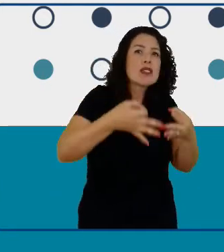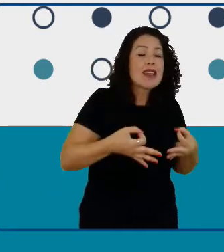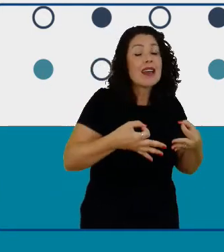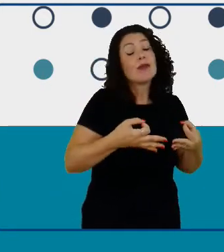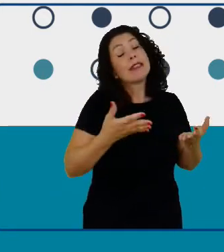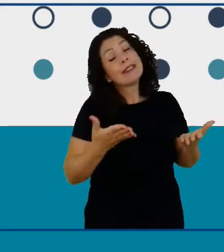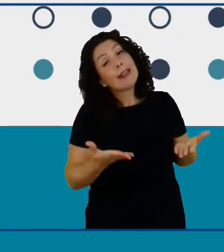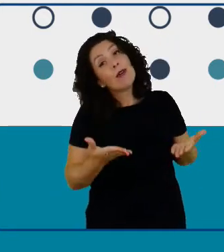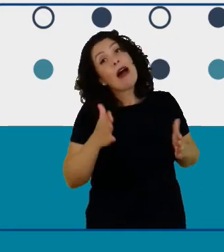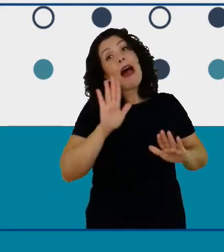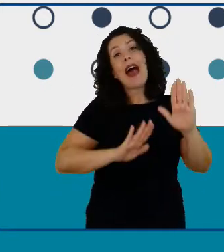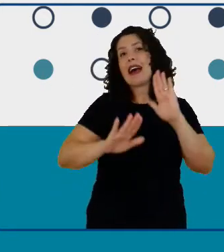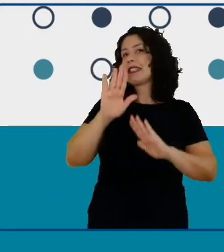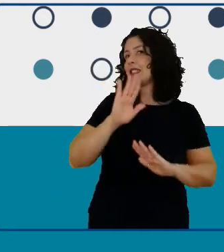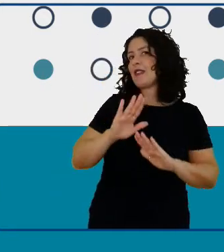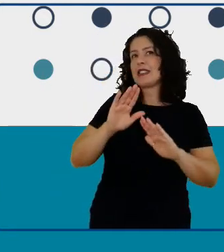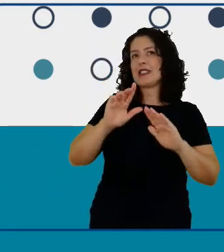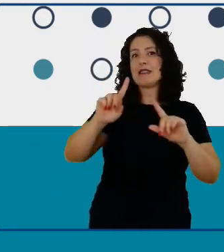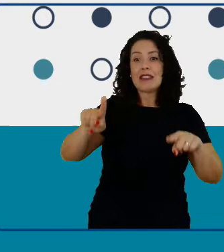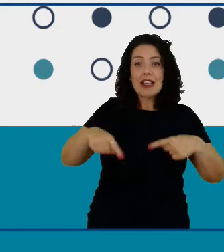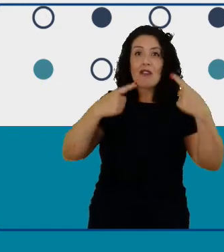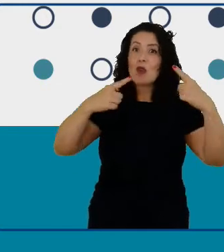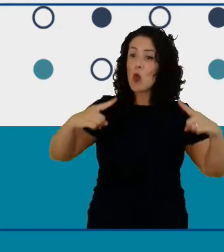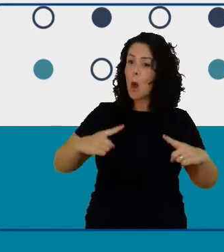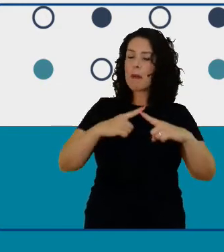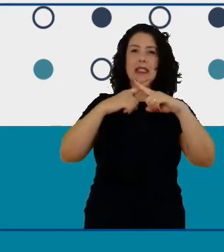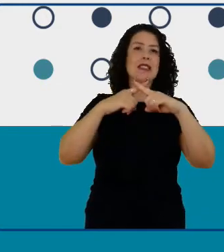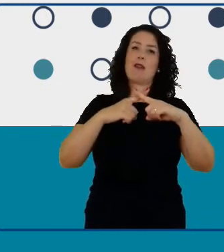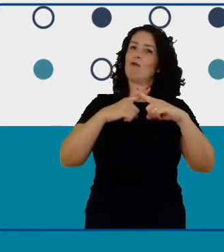maneira de você participar